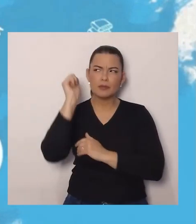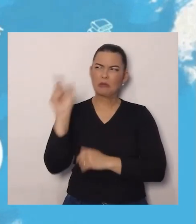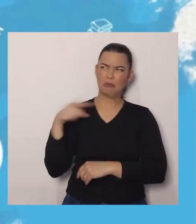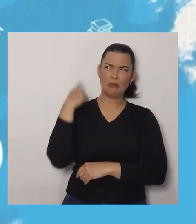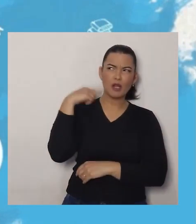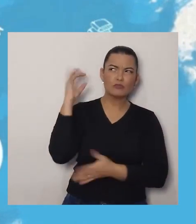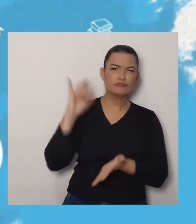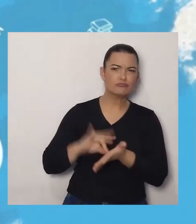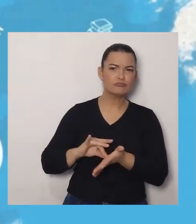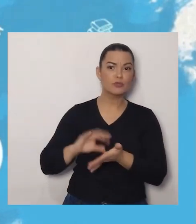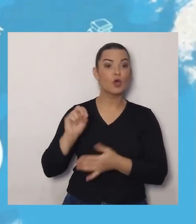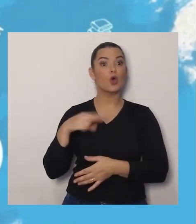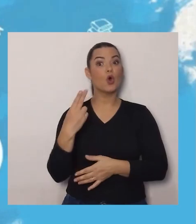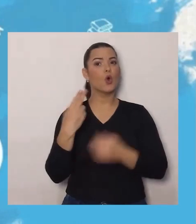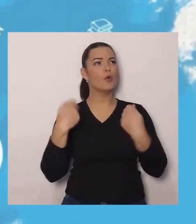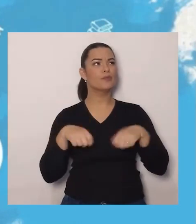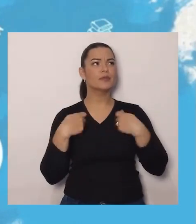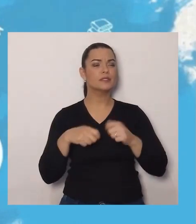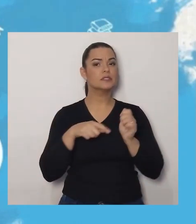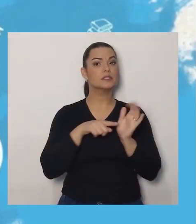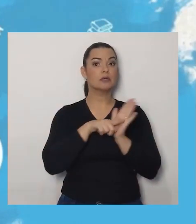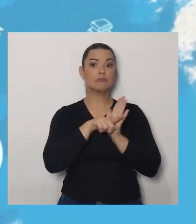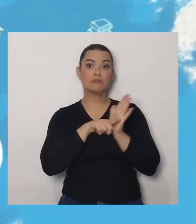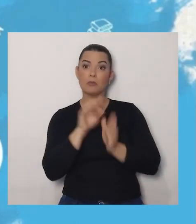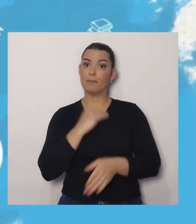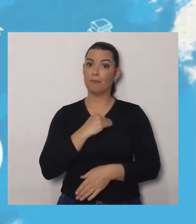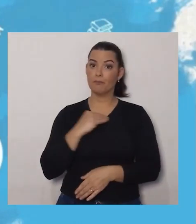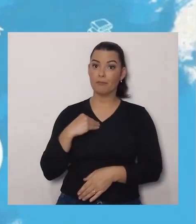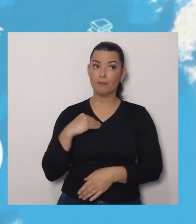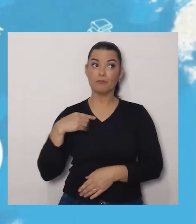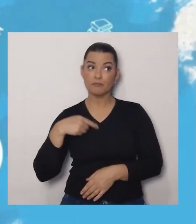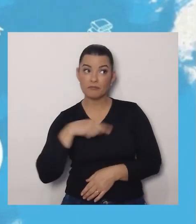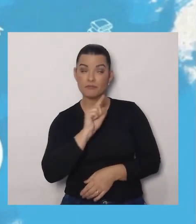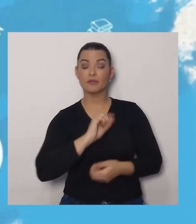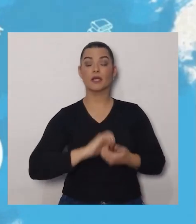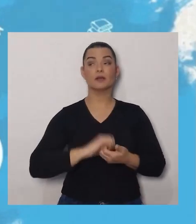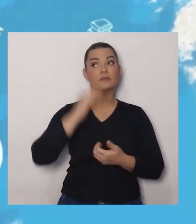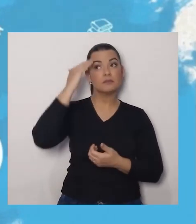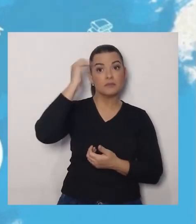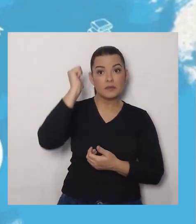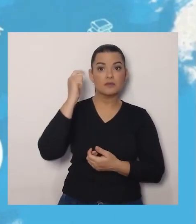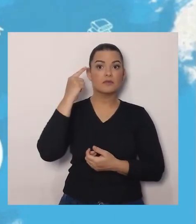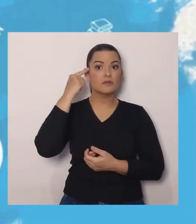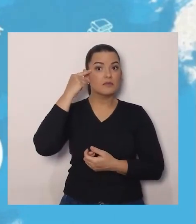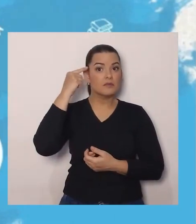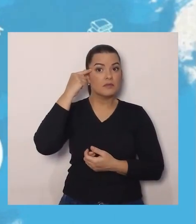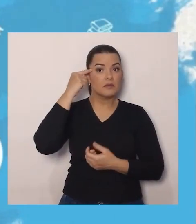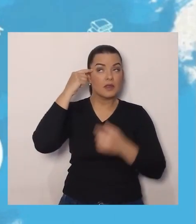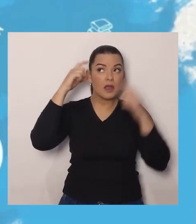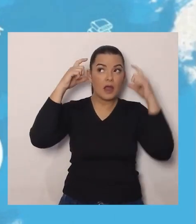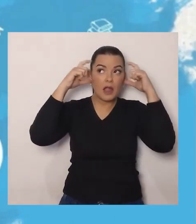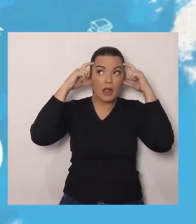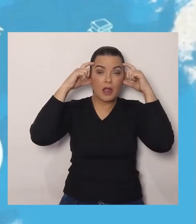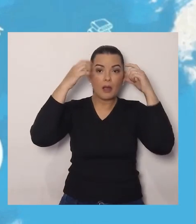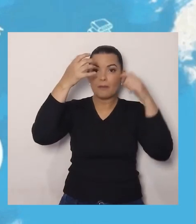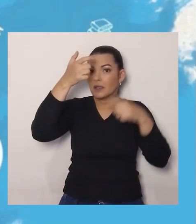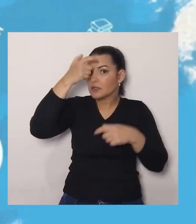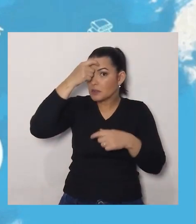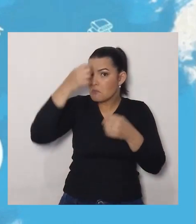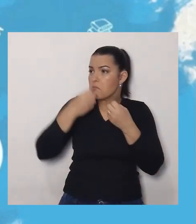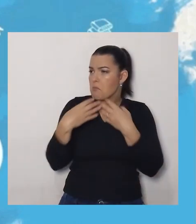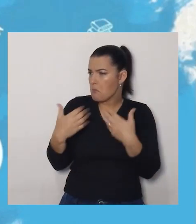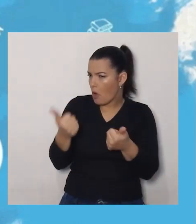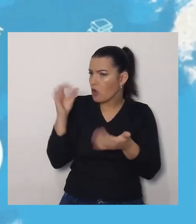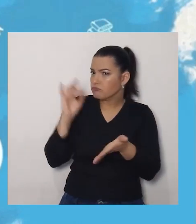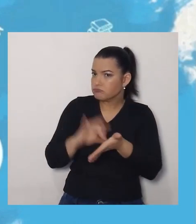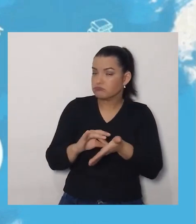Ou se ele precisa de algum exame para saber se ele está bem da cabeça. E todos acompanharam a coruja. E